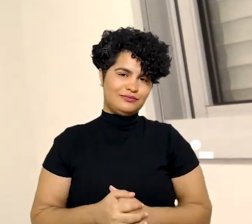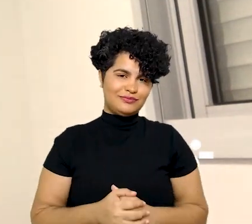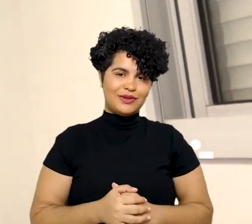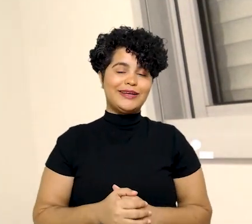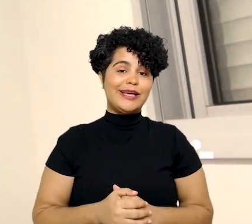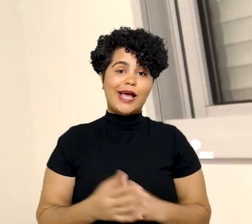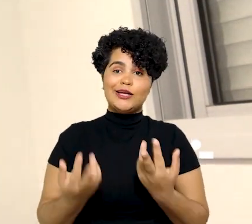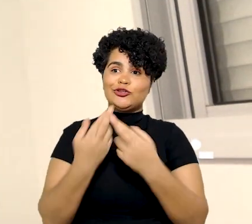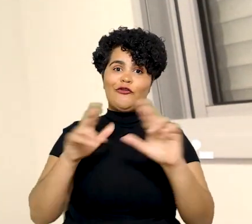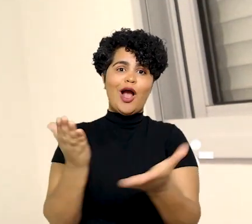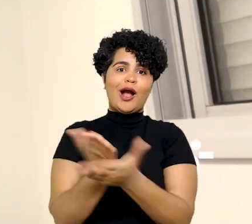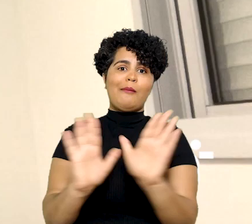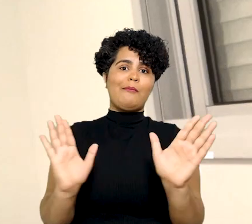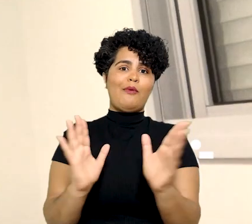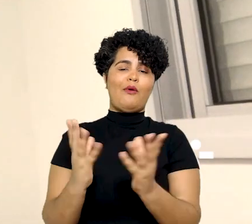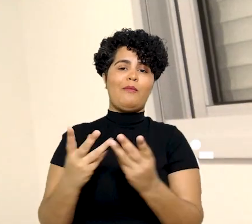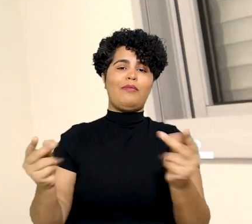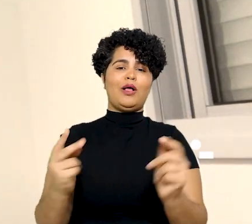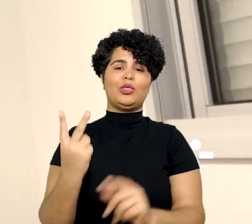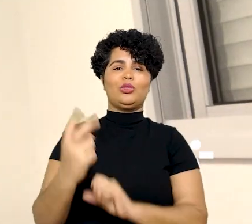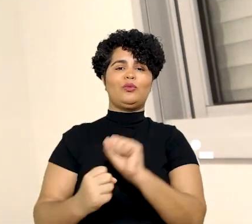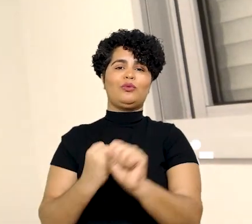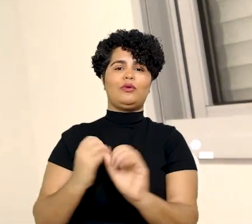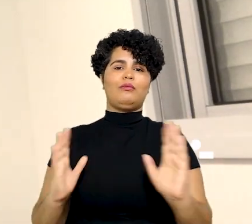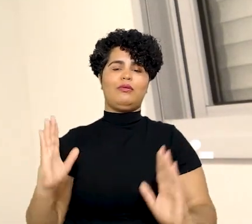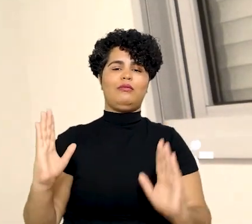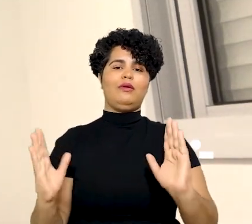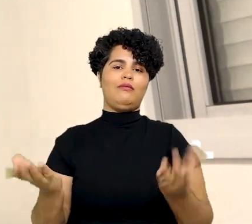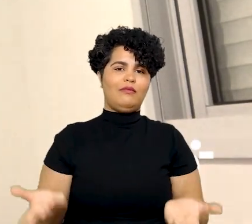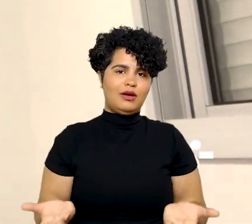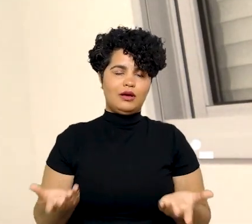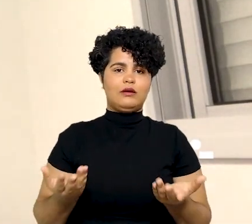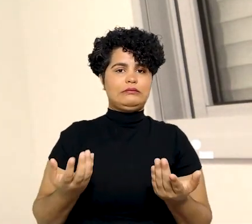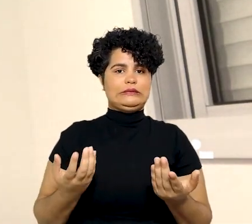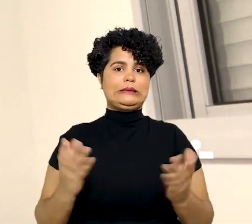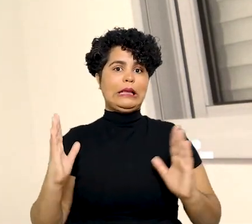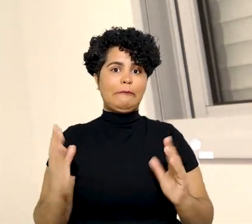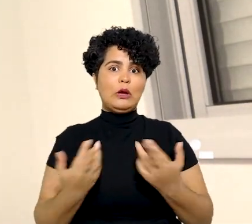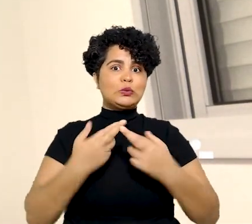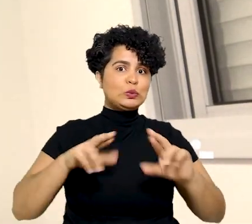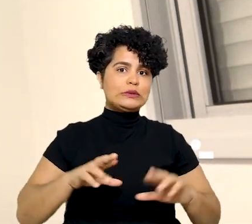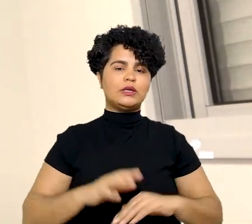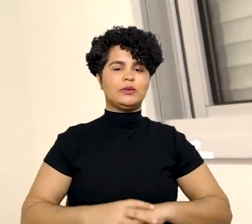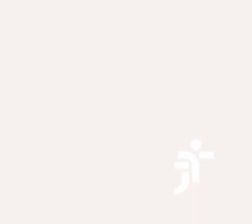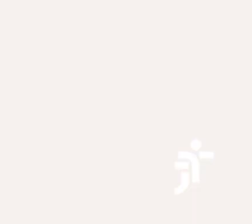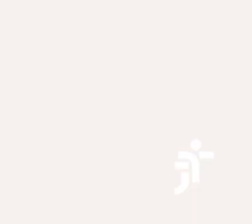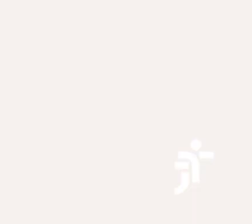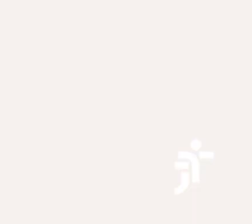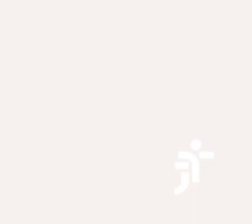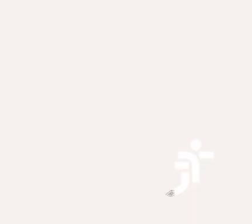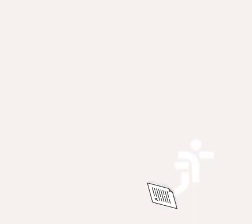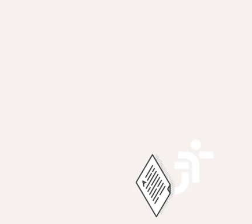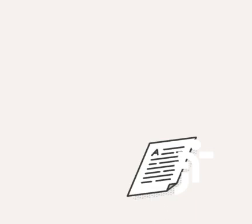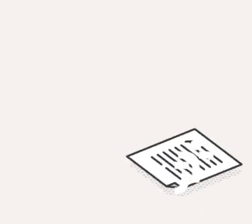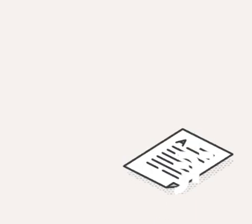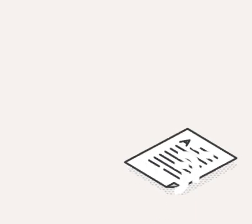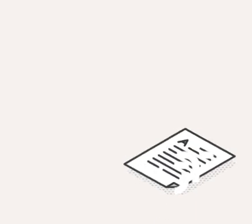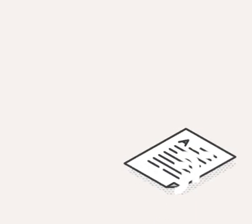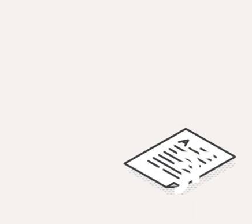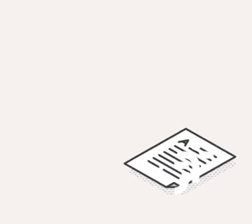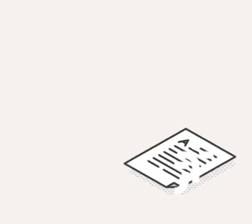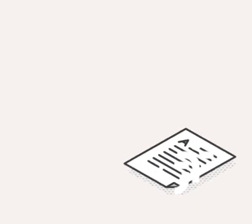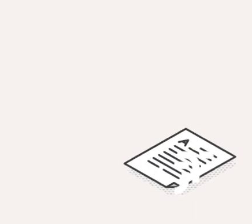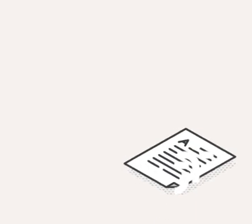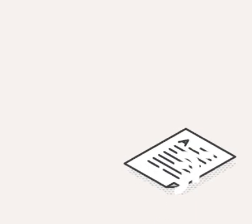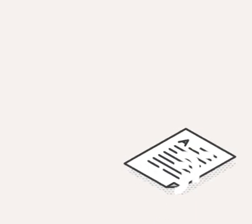extinta ou estaria resolvida e não ficaria indefinidamente no tempo sem essa resolução. Escrito.